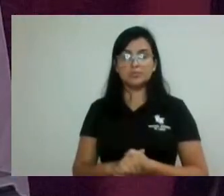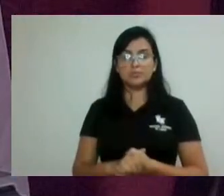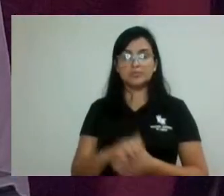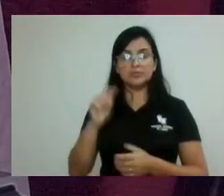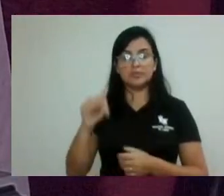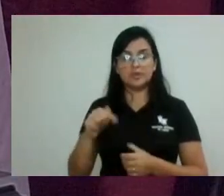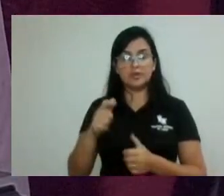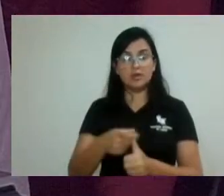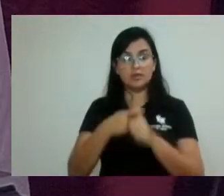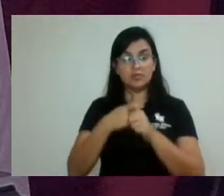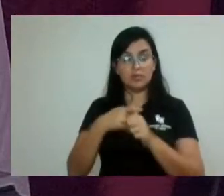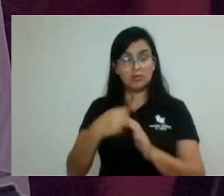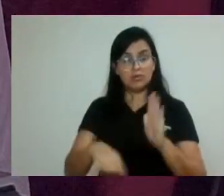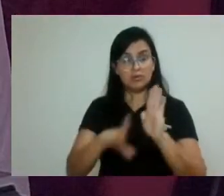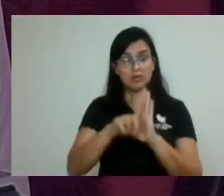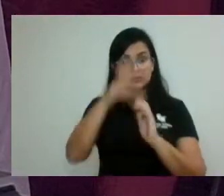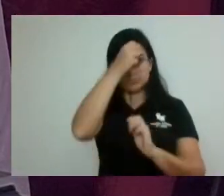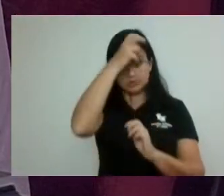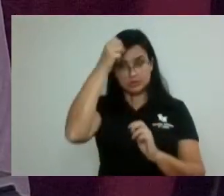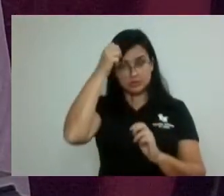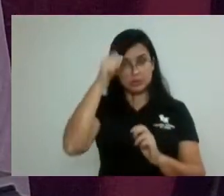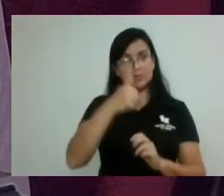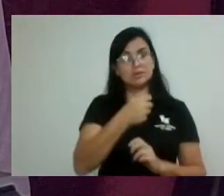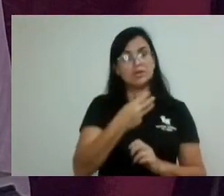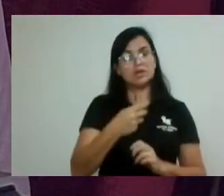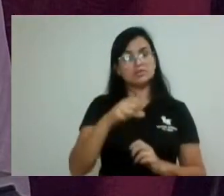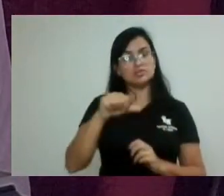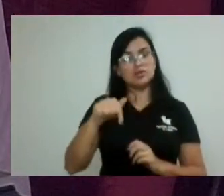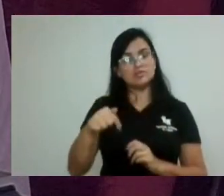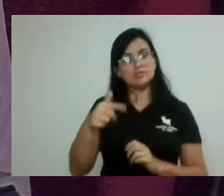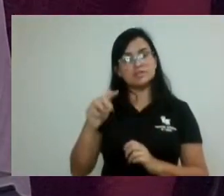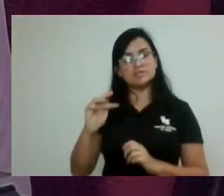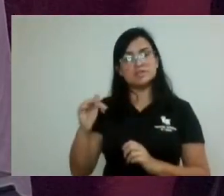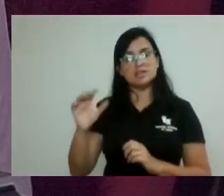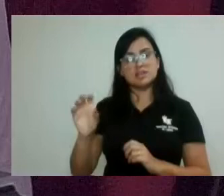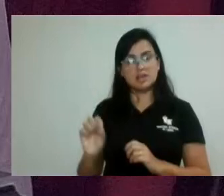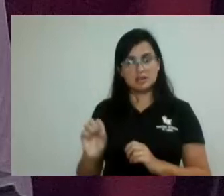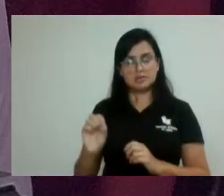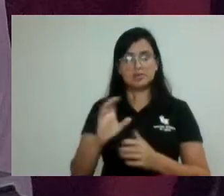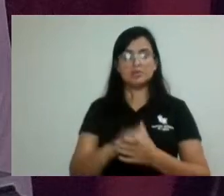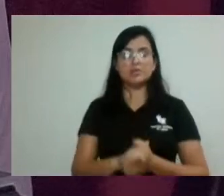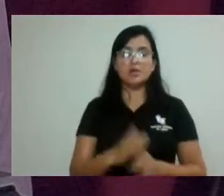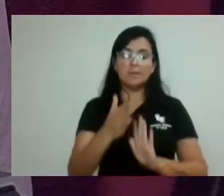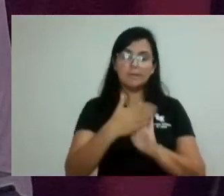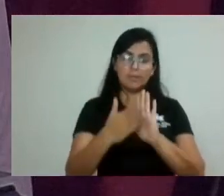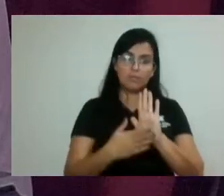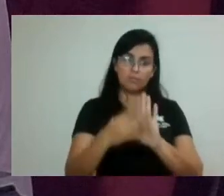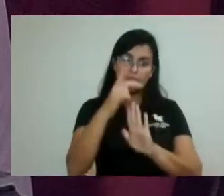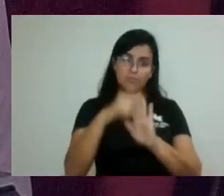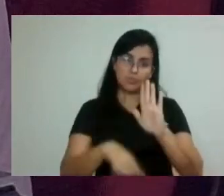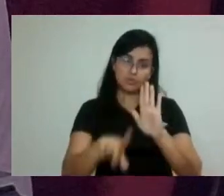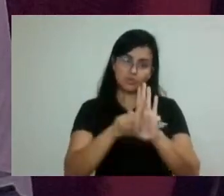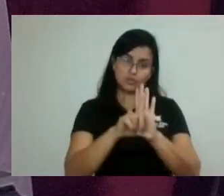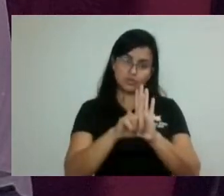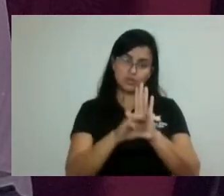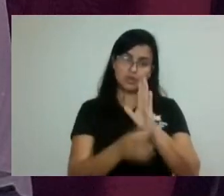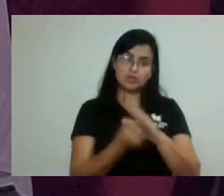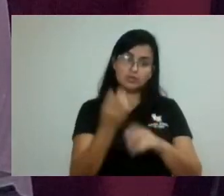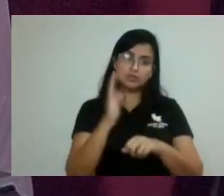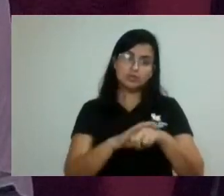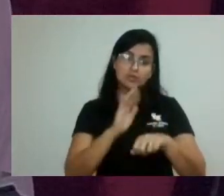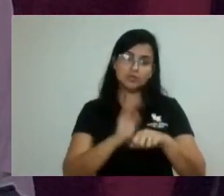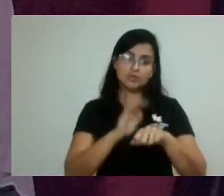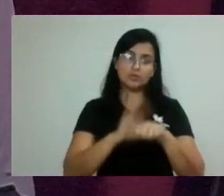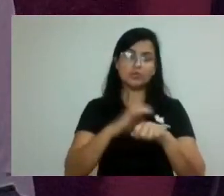número 13-970, de 22 de novembro de 2019, na proposição do Projeto de Lei 29-2022. Autoria, vereador